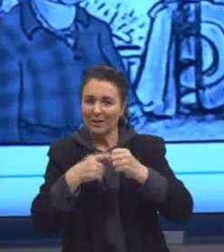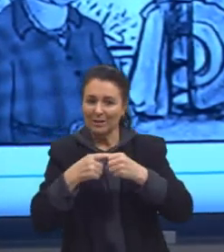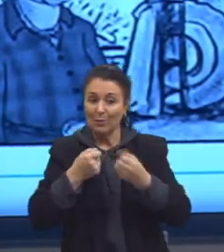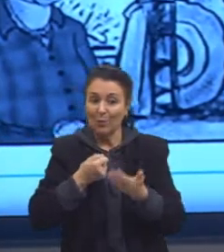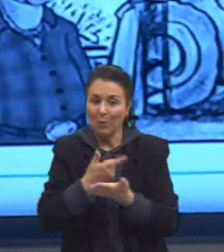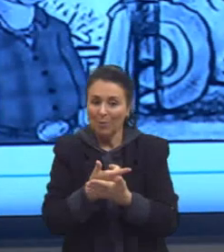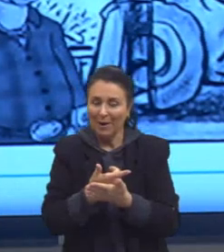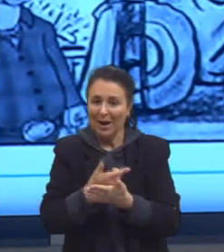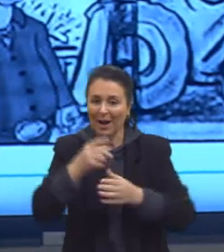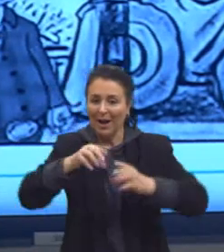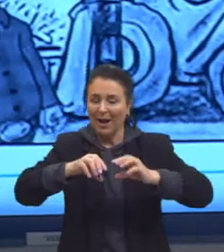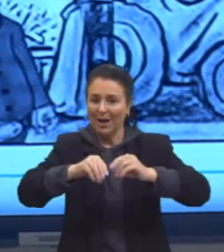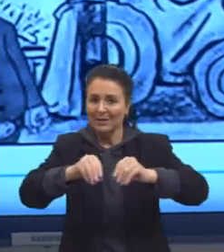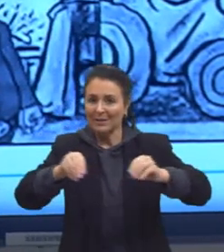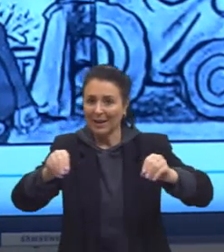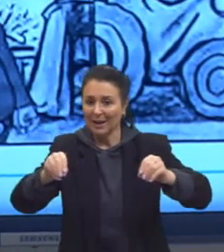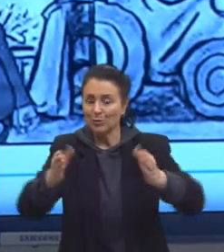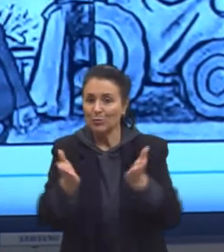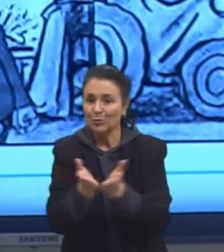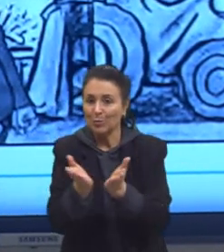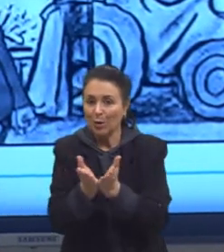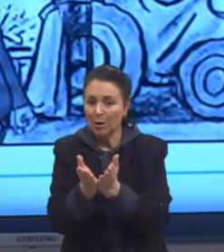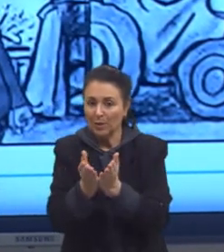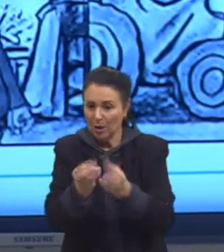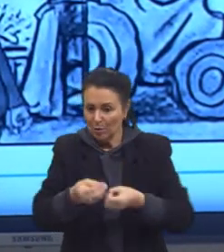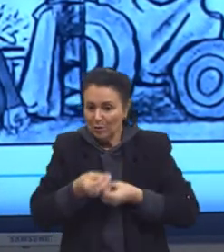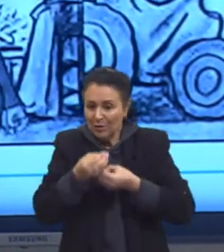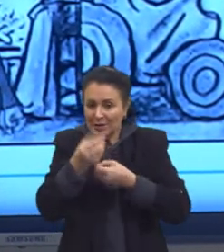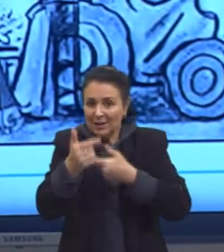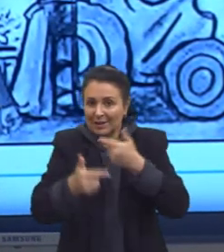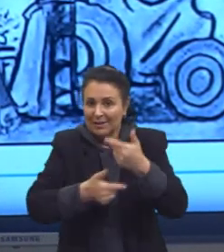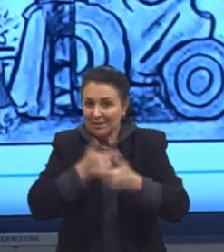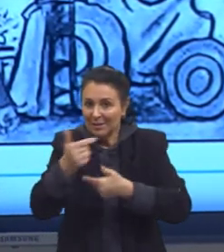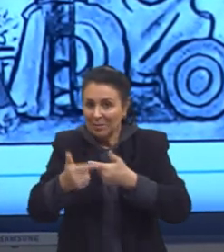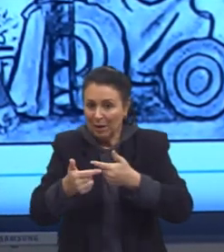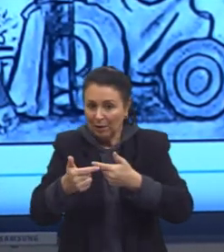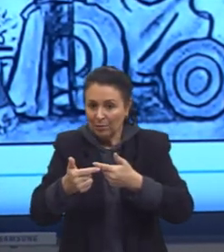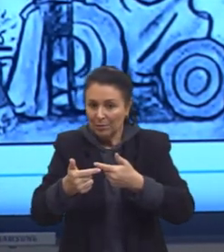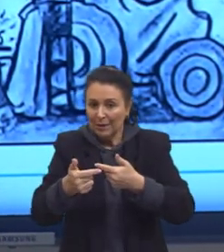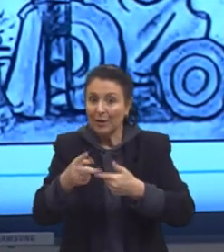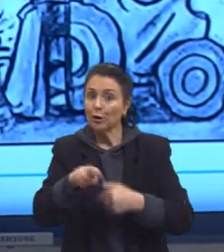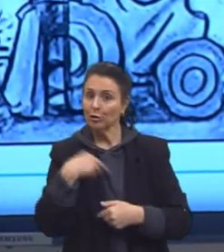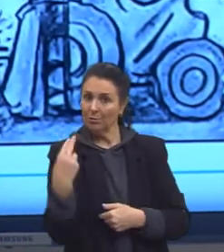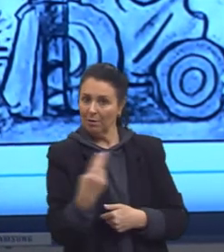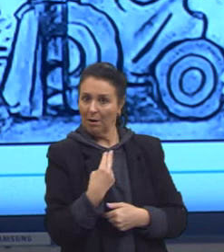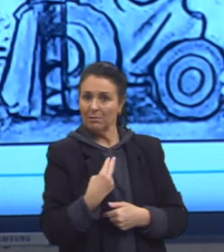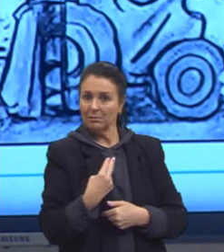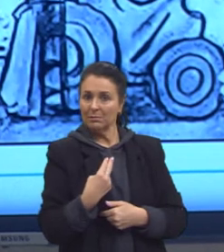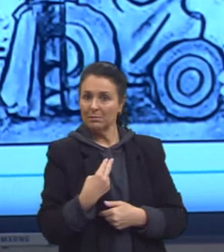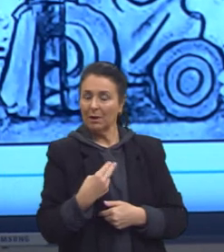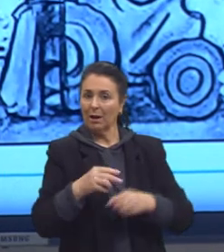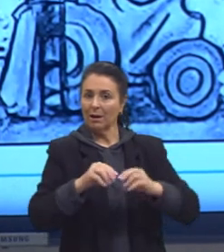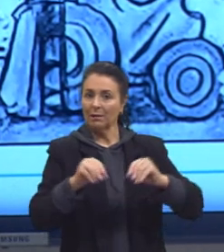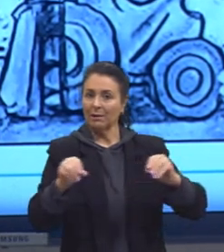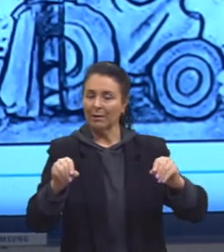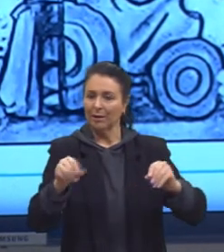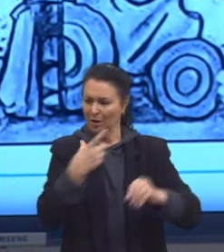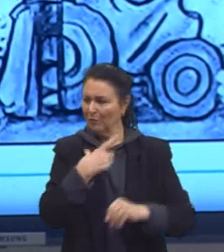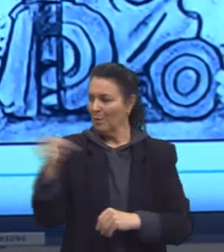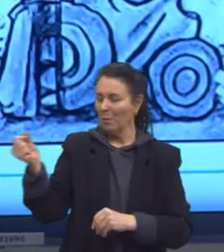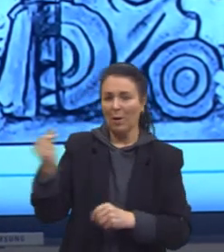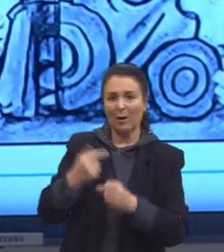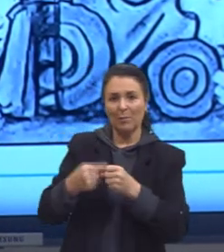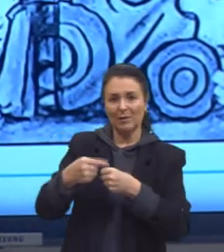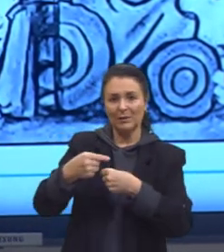pobres e oferecer a eles trabalho nas nossas terras. Bom, vamos embora para a cidade grande.